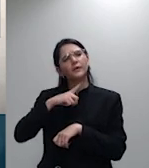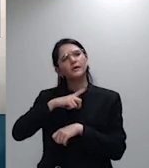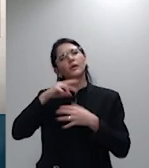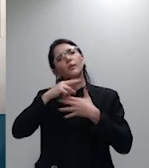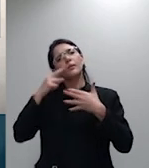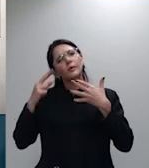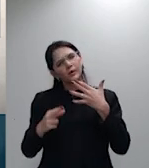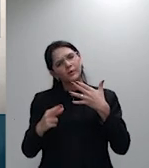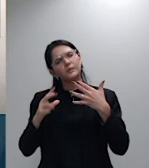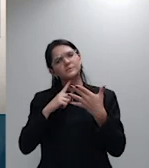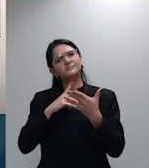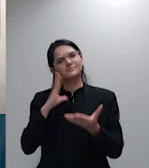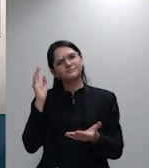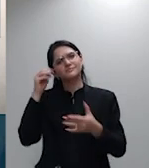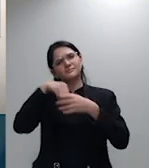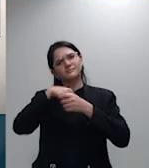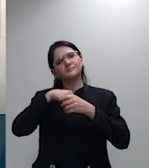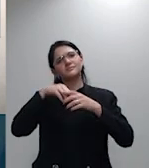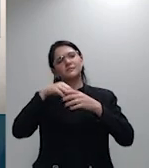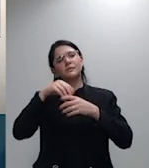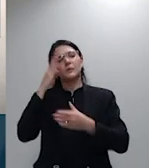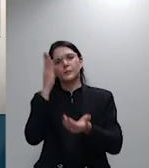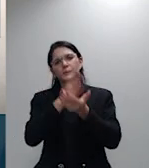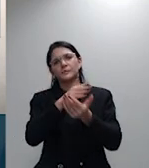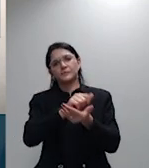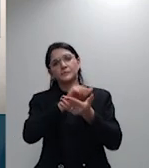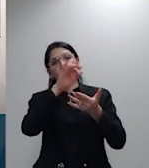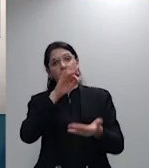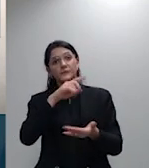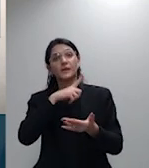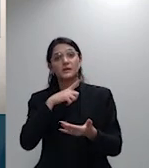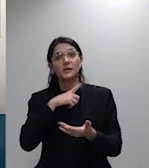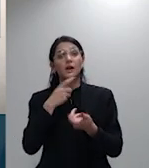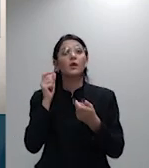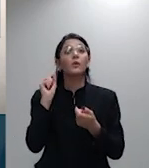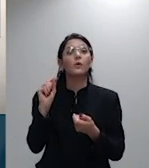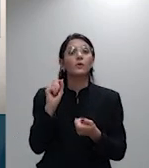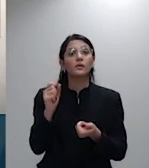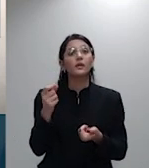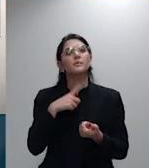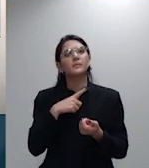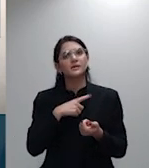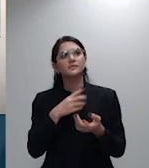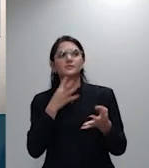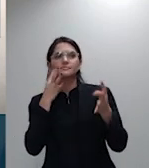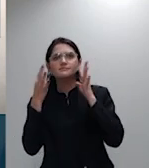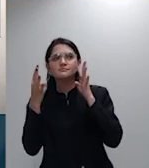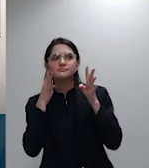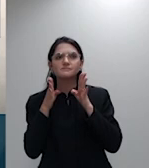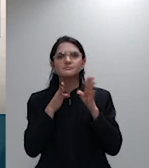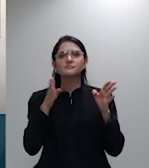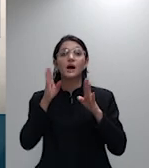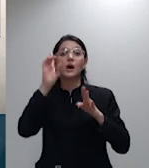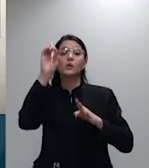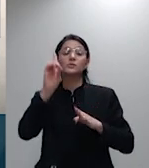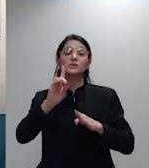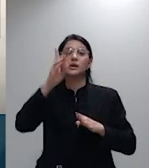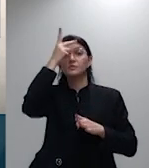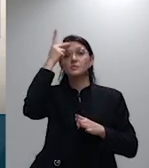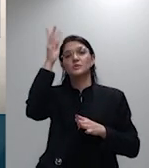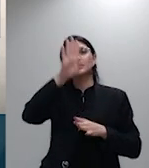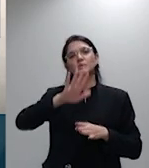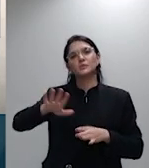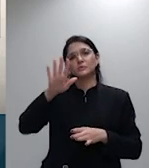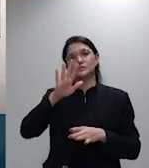orientar e uniformizar a interpretação do direito federal. E seria salutar que